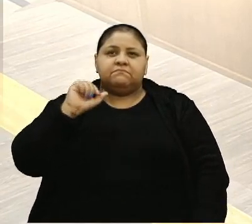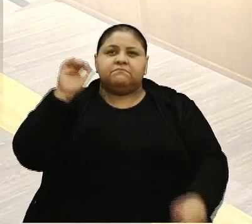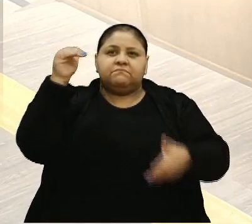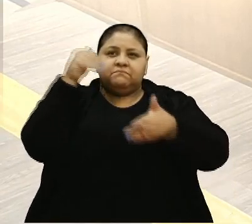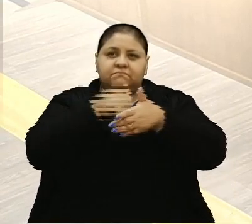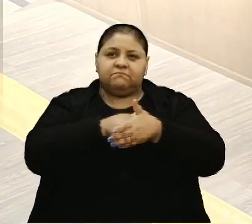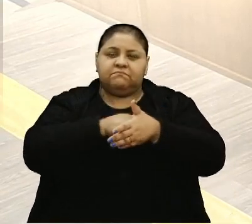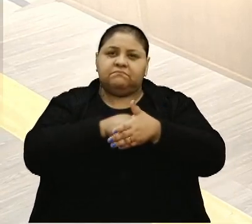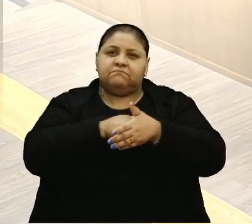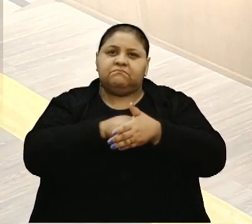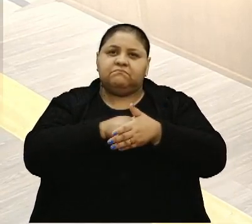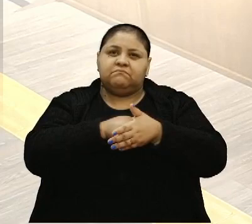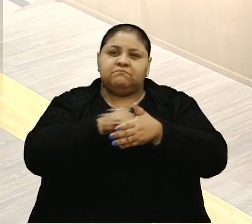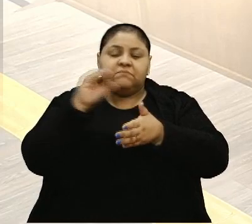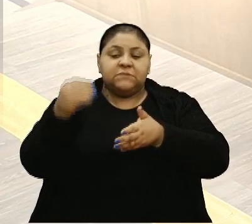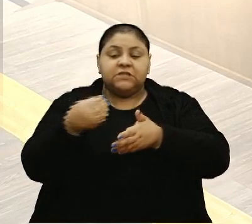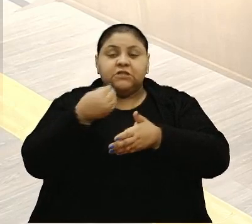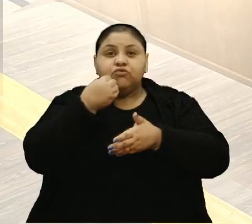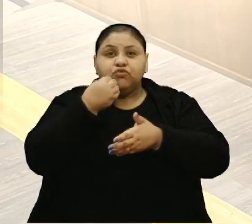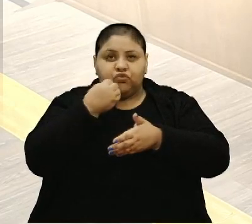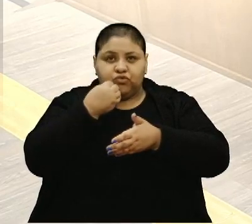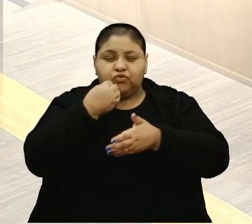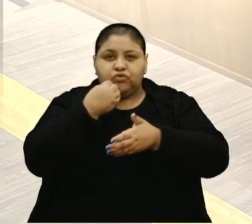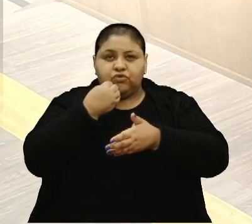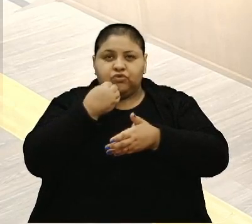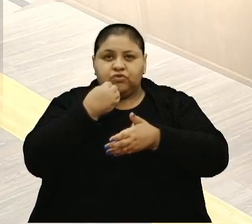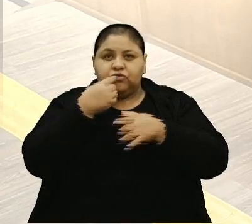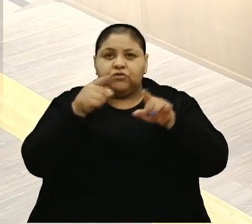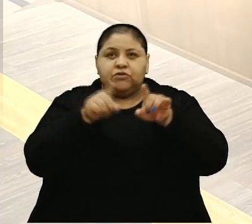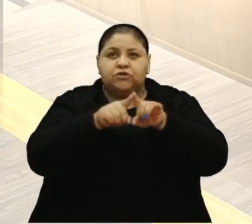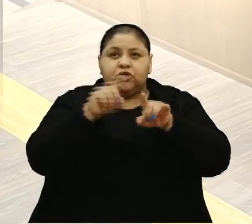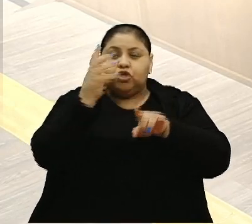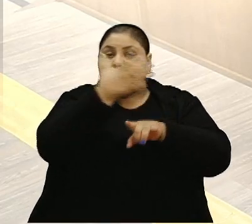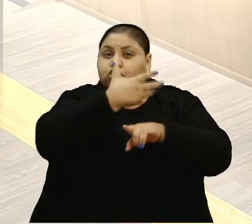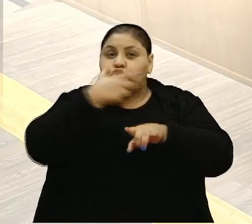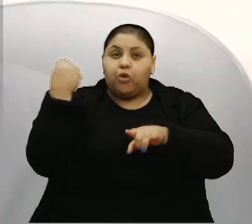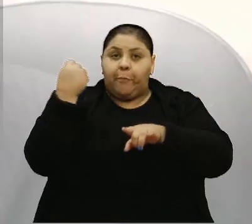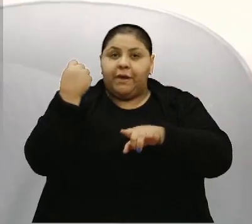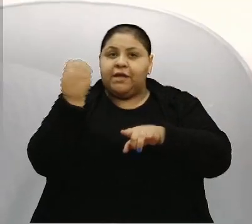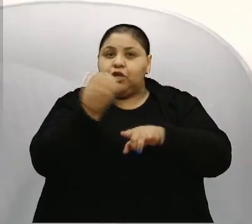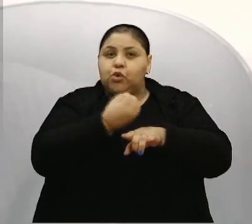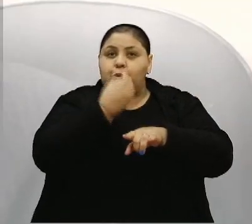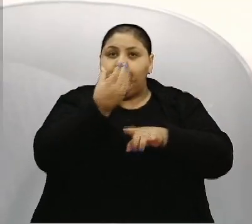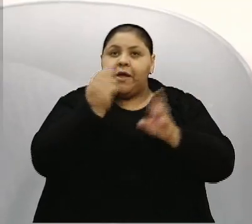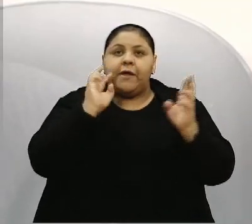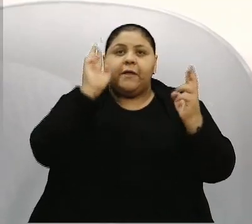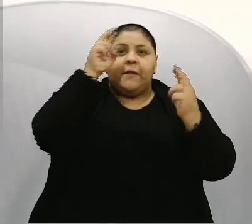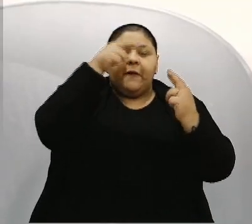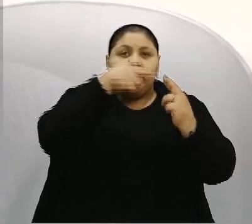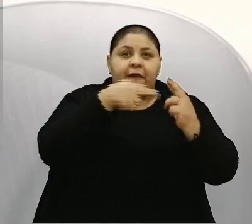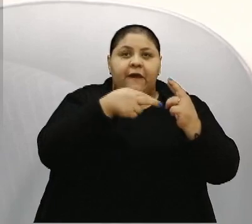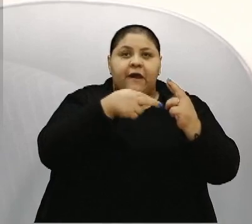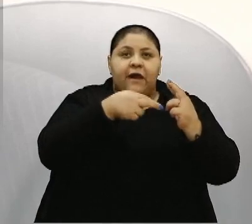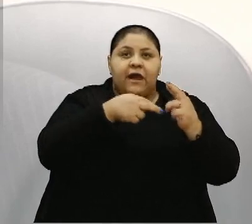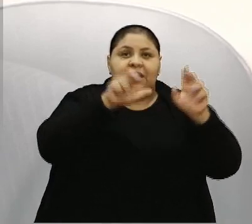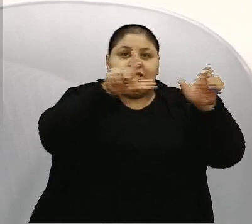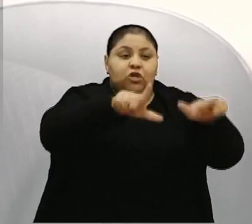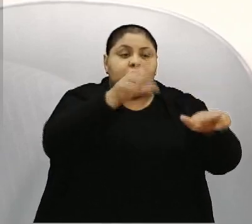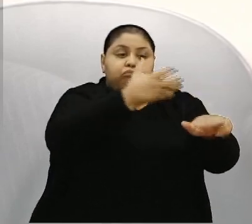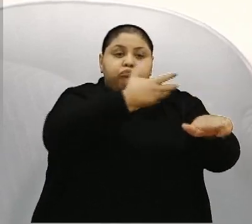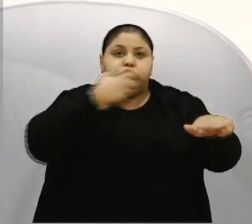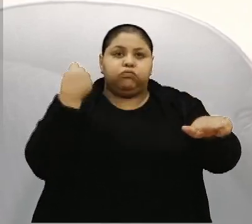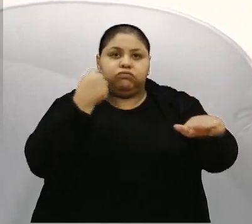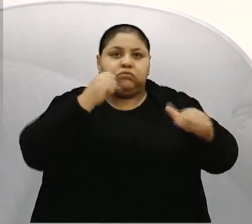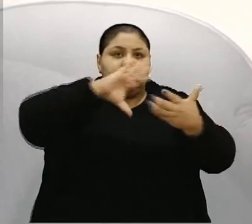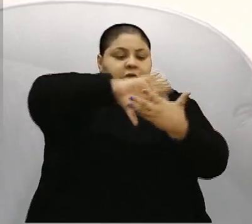aproveitar o enserio do vereador Lucas Dio. Estive lá no Shopping do Bem. Fazer uma referência às cervejarias de Caxias, cervejarias artesanais que